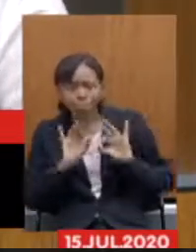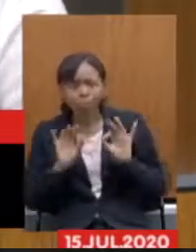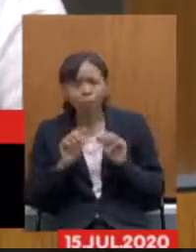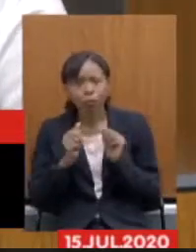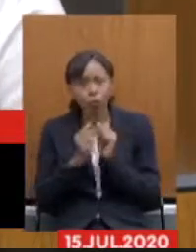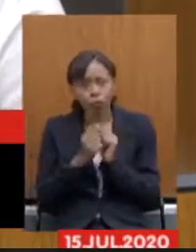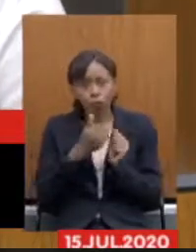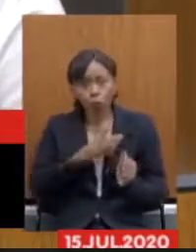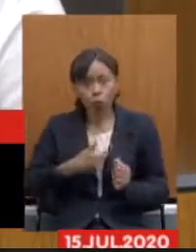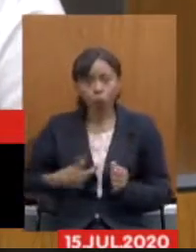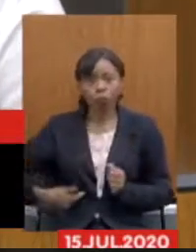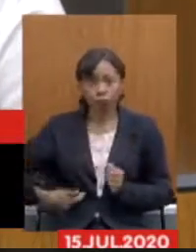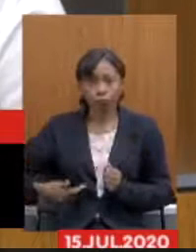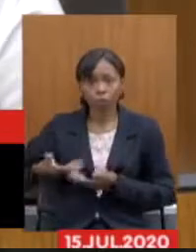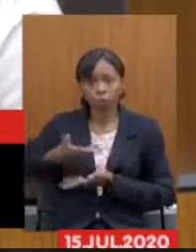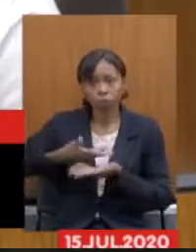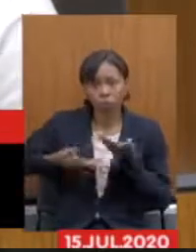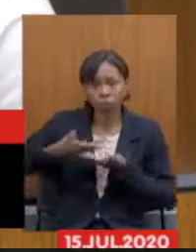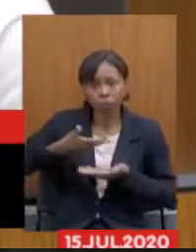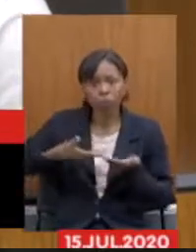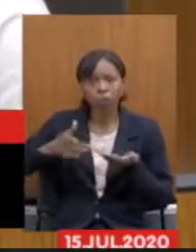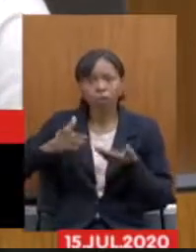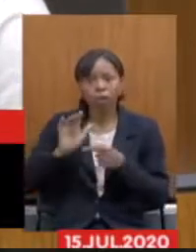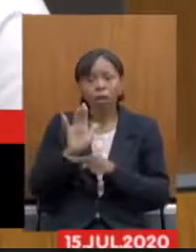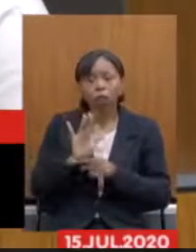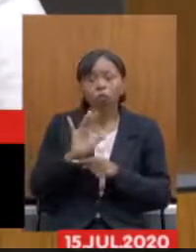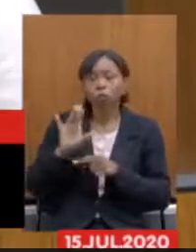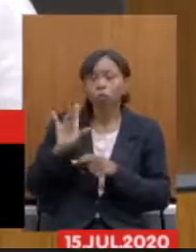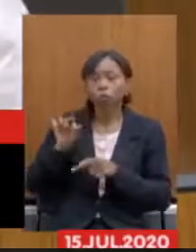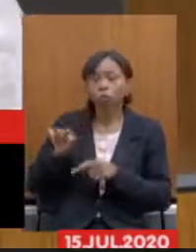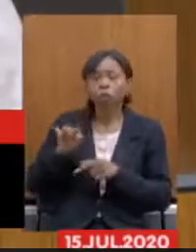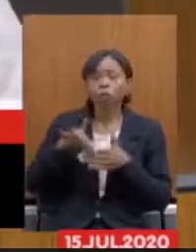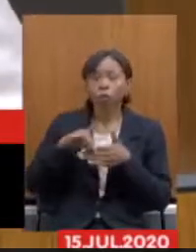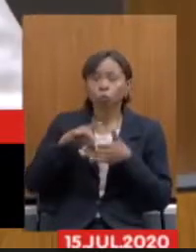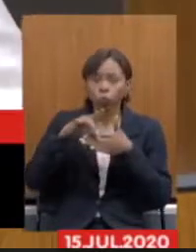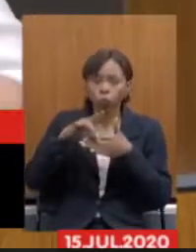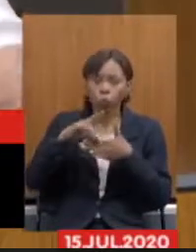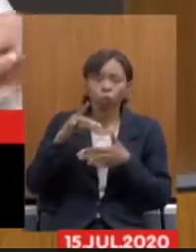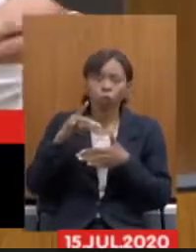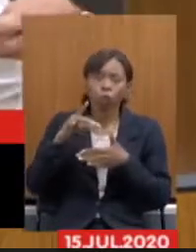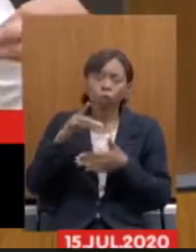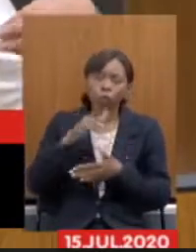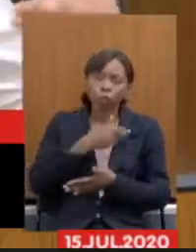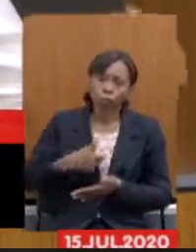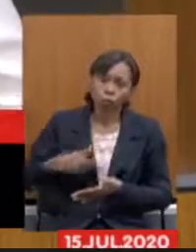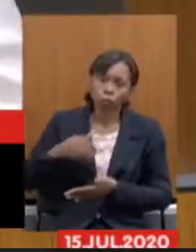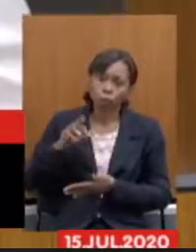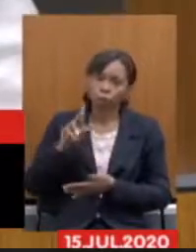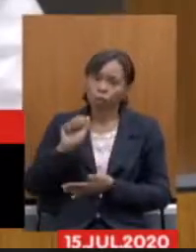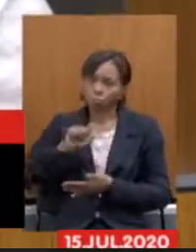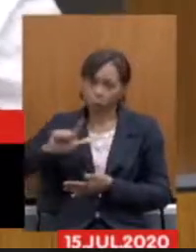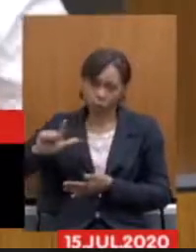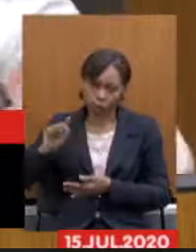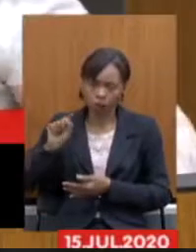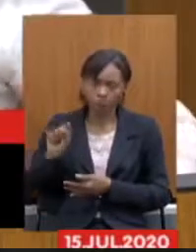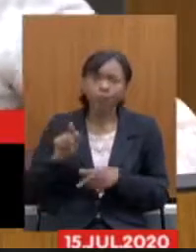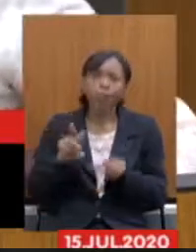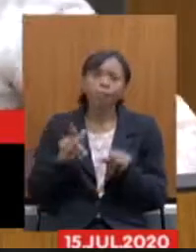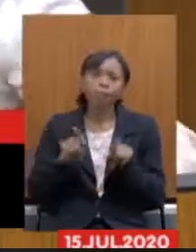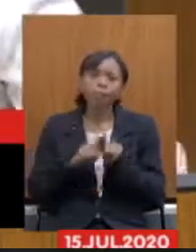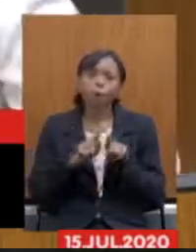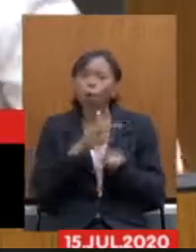do estado com a ajuda do nosso líder de governo deputado Raul Belen e vários deputados já